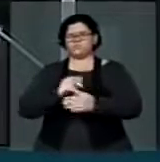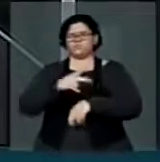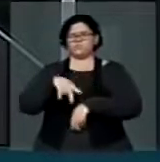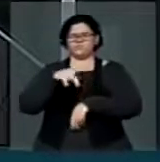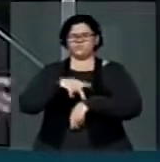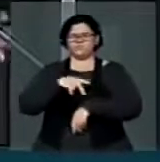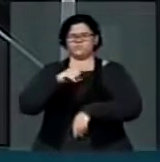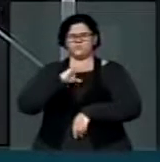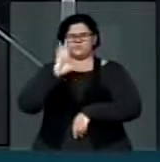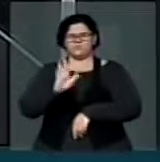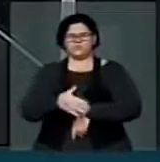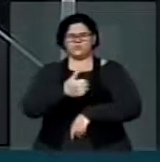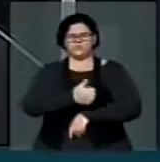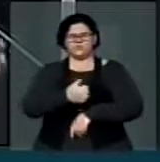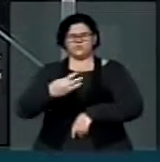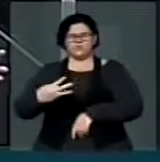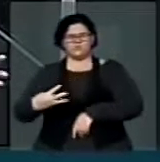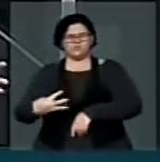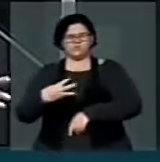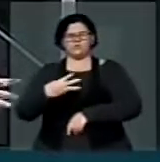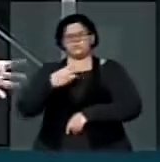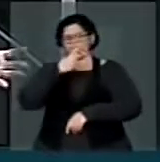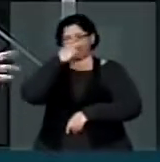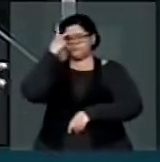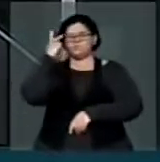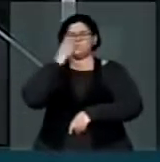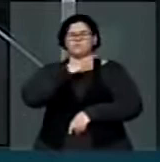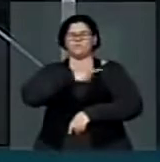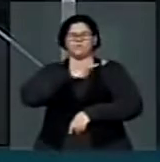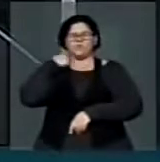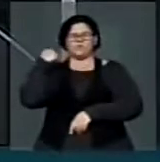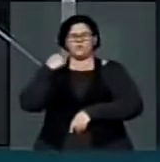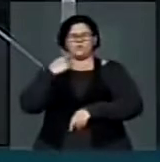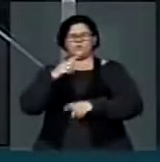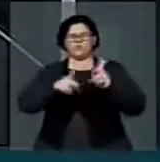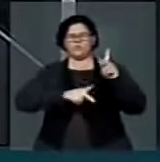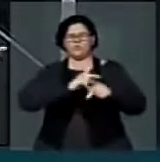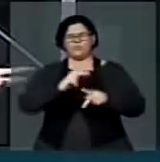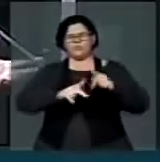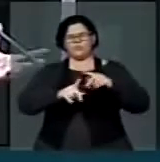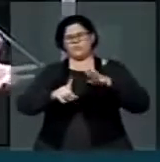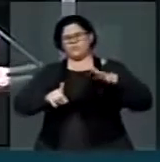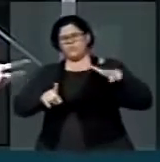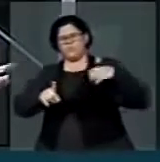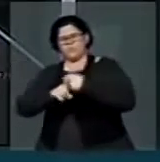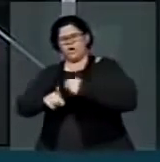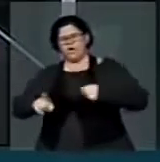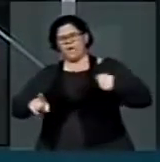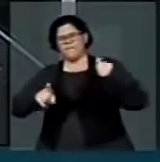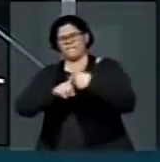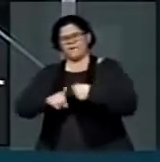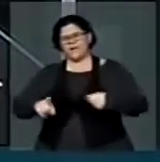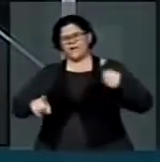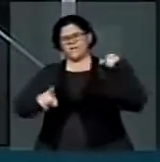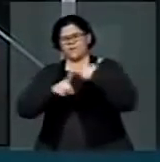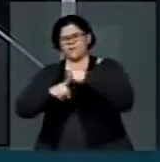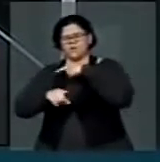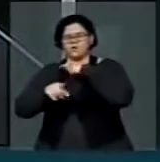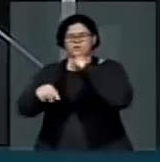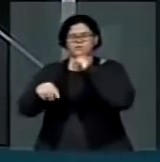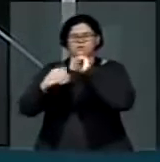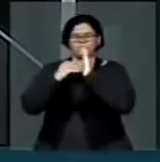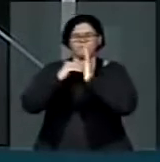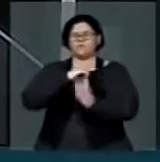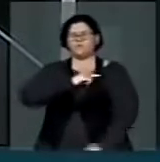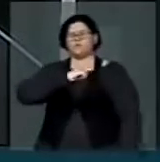linchamento apenas esse ano. Linchamento de causas absolutamente inexplicáveis.